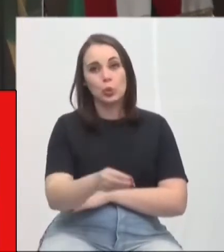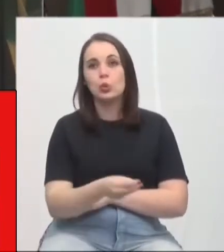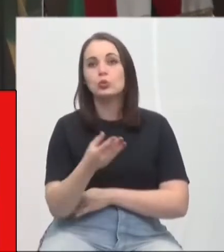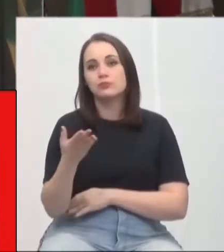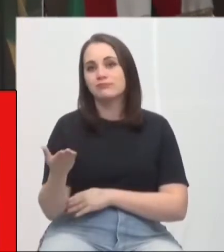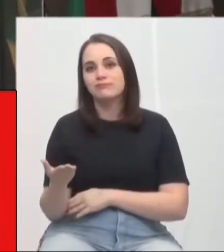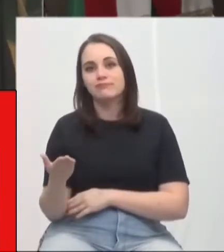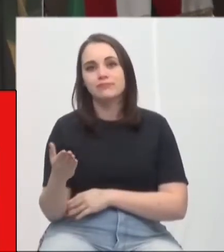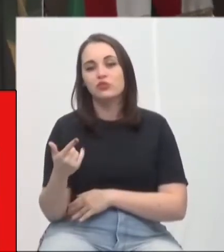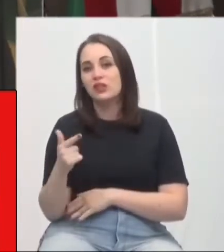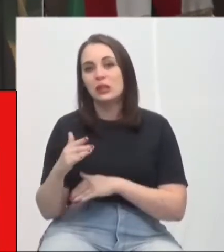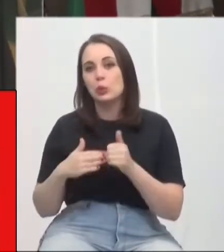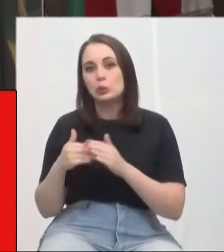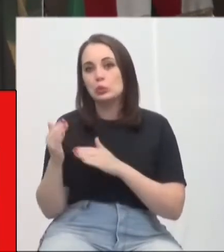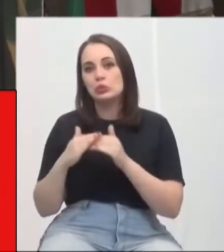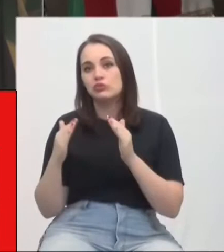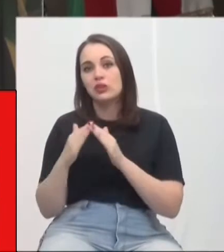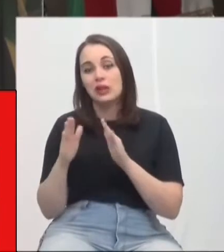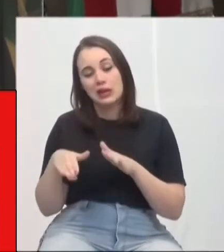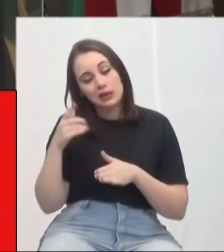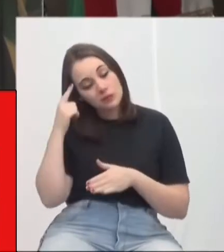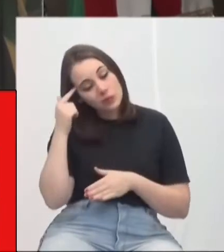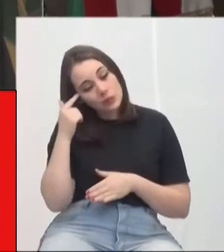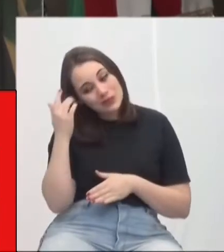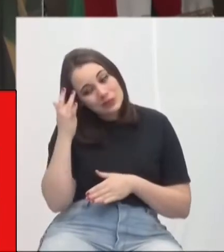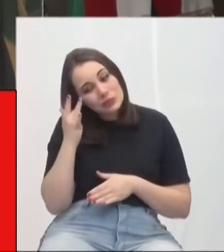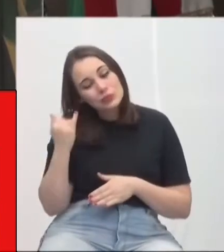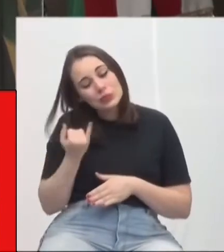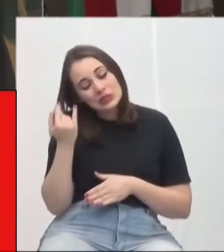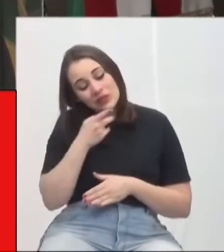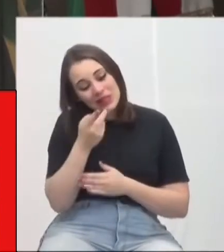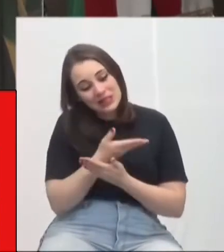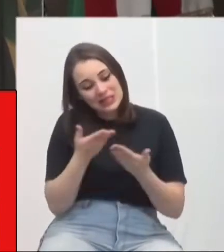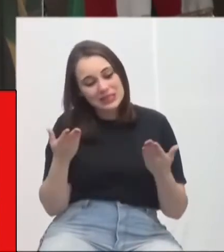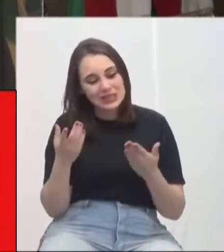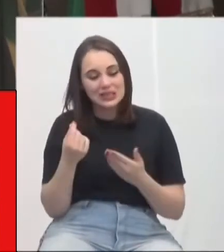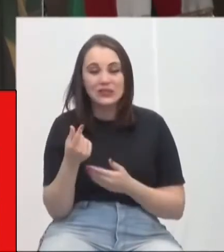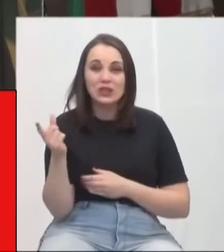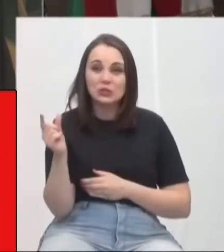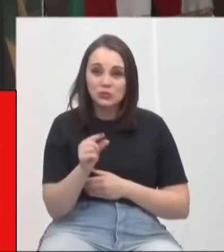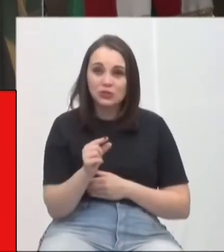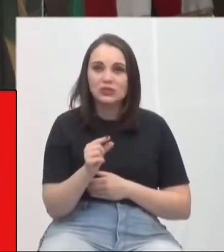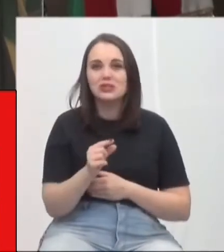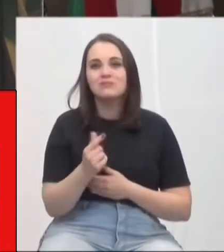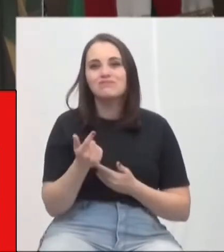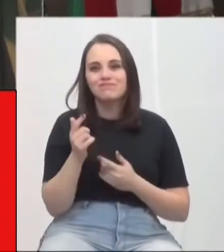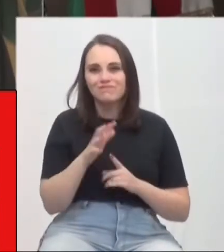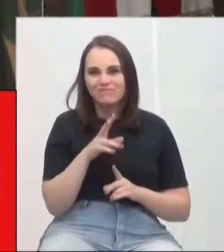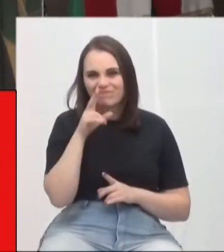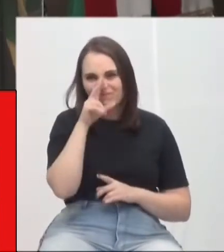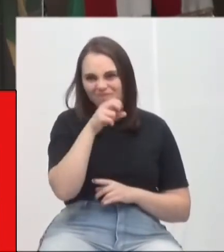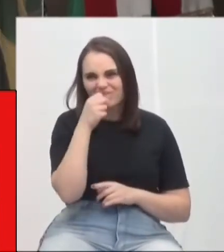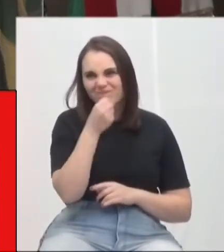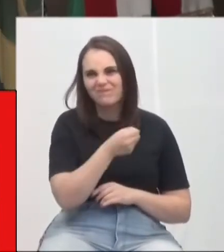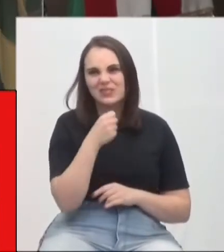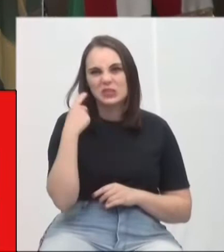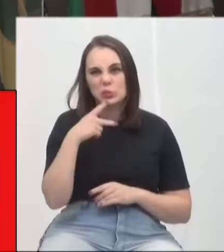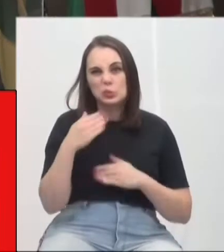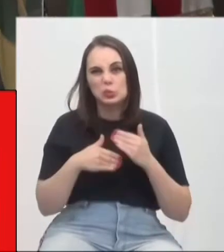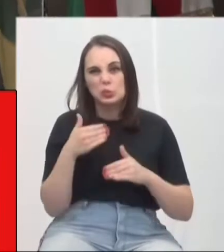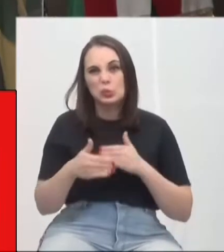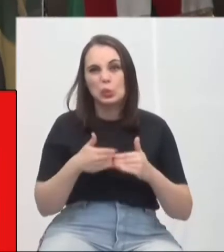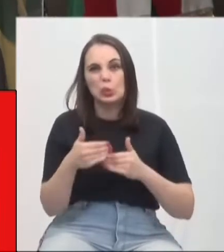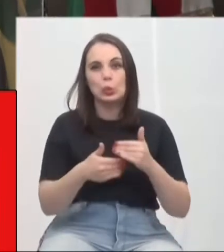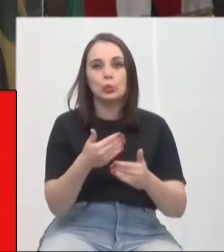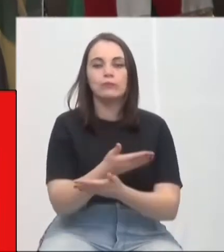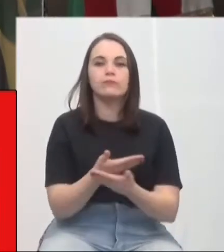Então, acho que é importante dizer isso. Esses cortes estão afetando gravemente o desenrolar dessas políticas públicas. Quer aqui em Criciúma